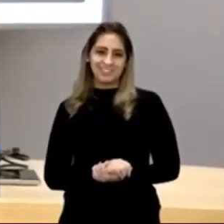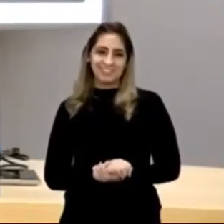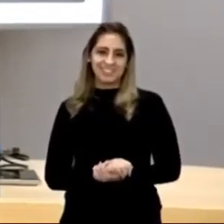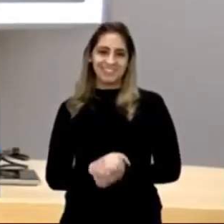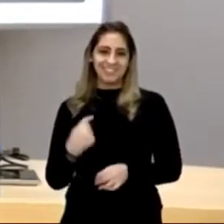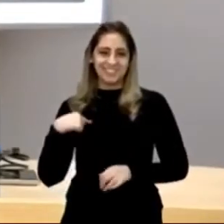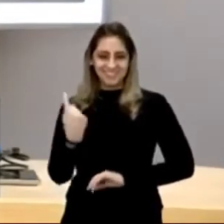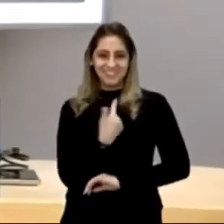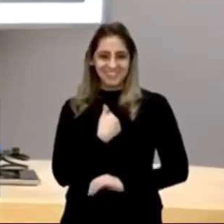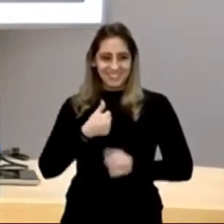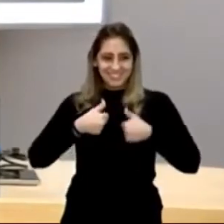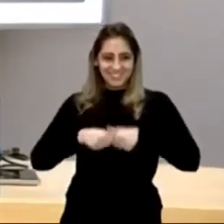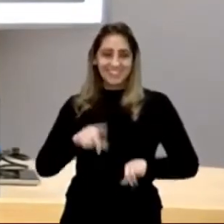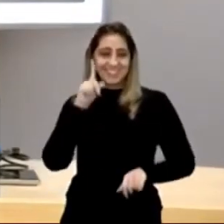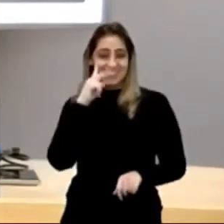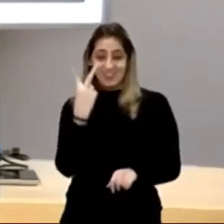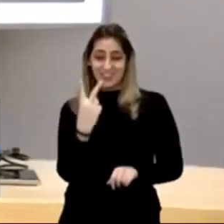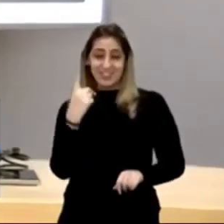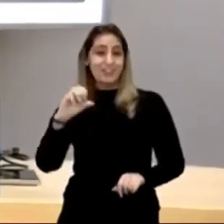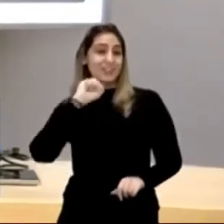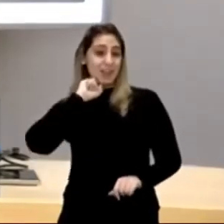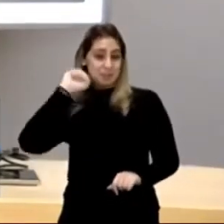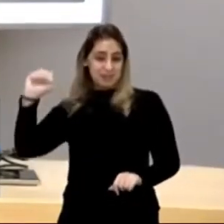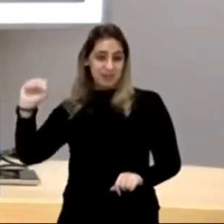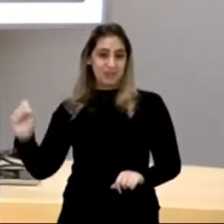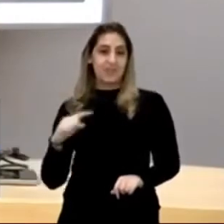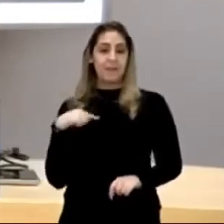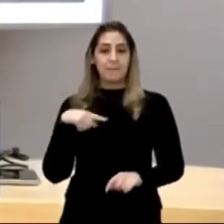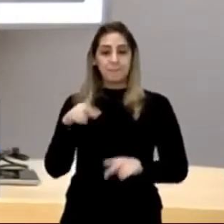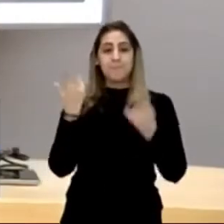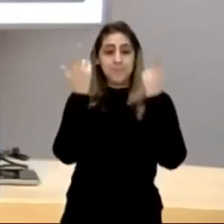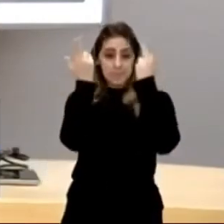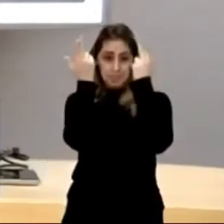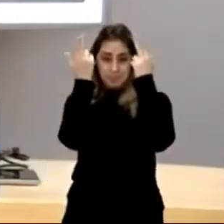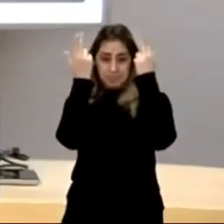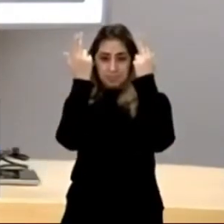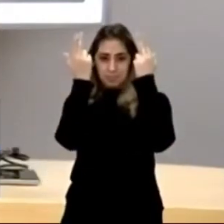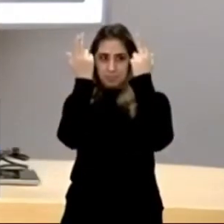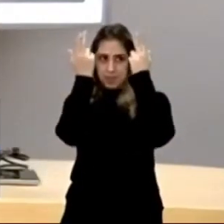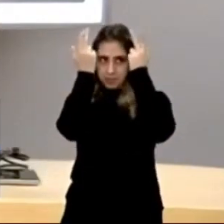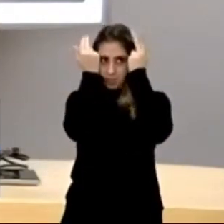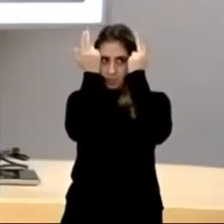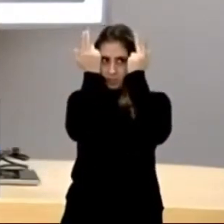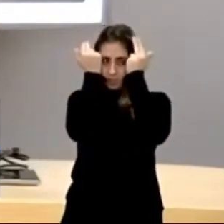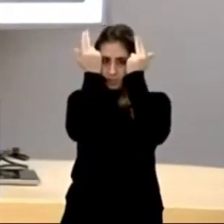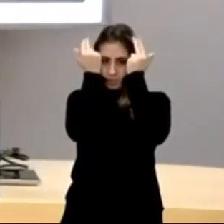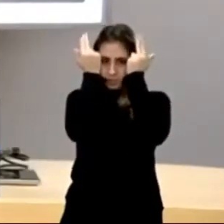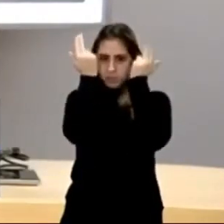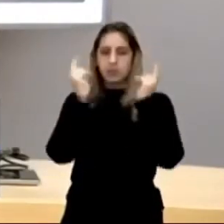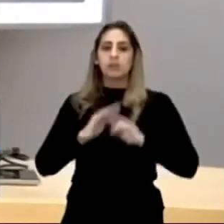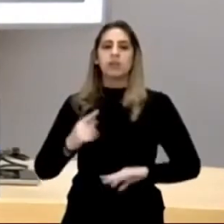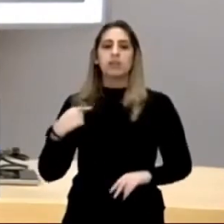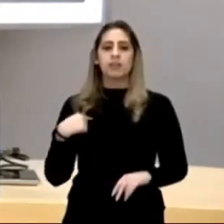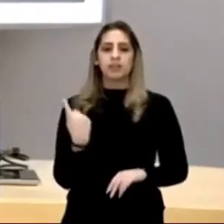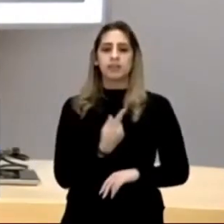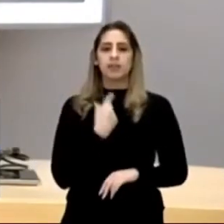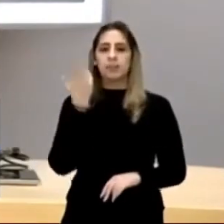eles estavam, no dia 21 de abril, era período de Páscoa, era uma terça-feira, e eles toparam, aquelas,